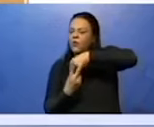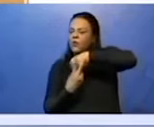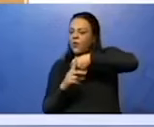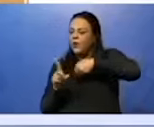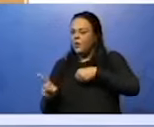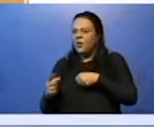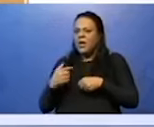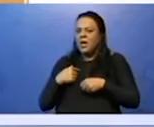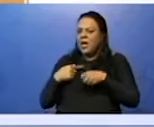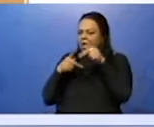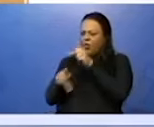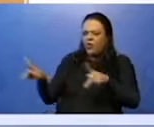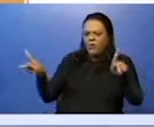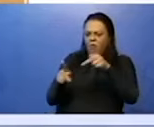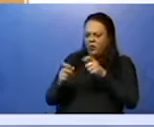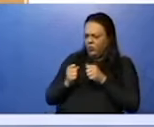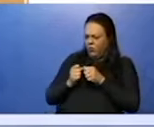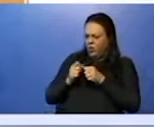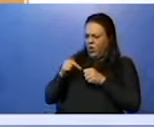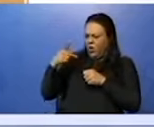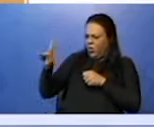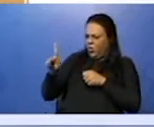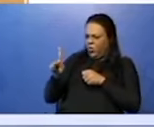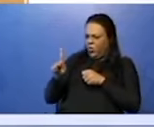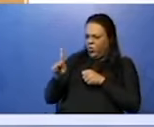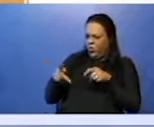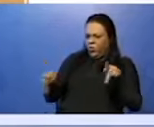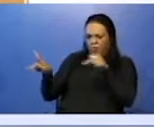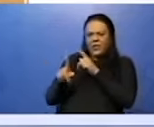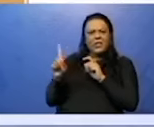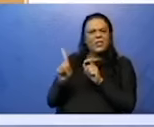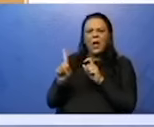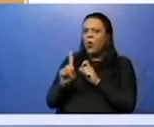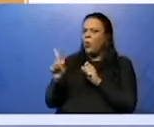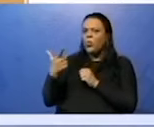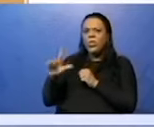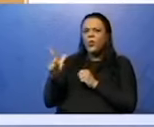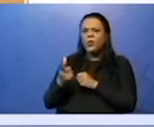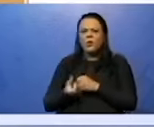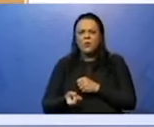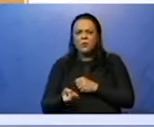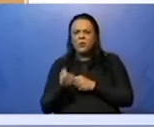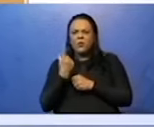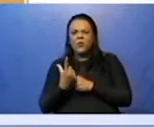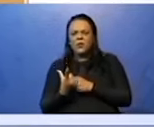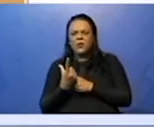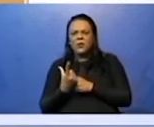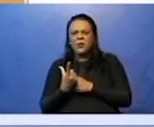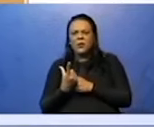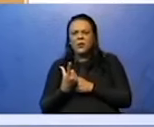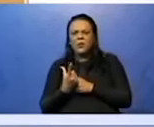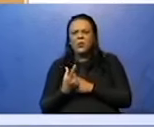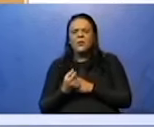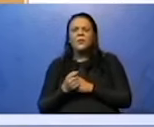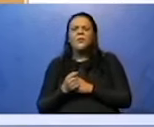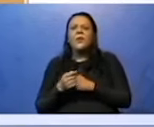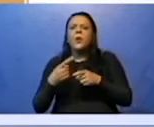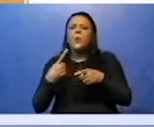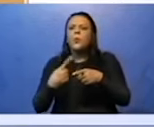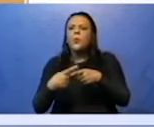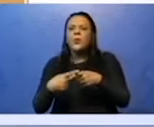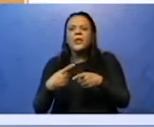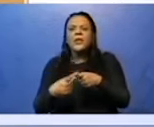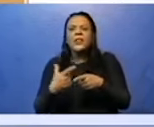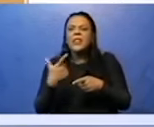nós ventamos, os ventais, eles ventam. Tem alguma coisa estranha, não tem? Por quê? O que é que deixa estranho? É porque